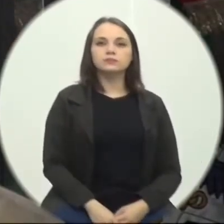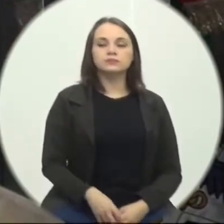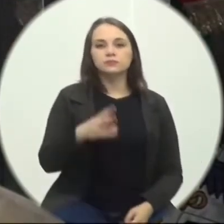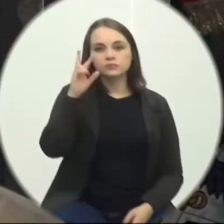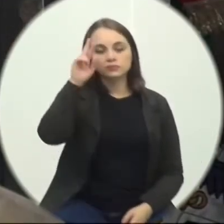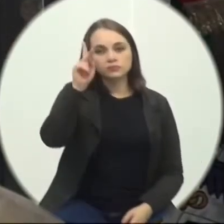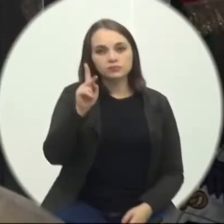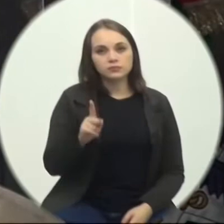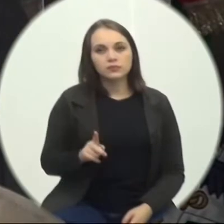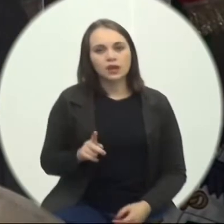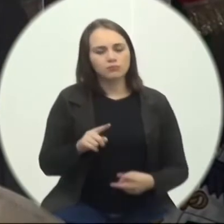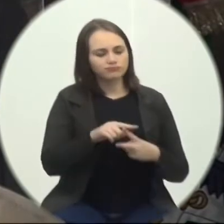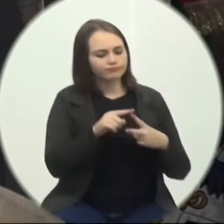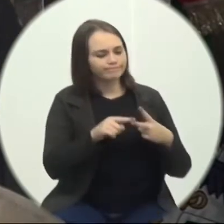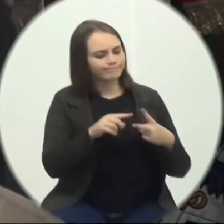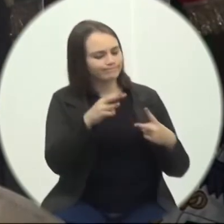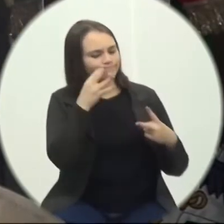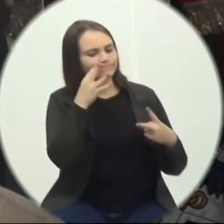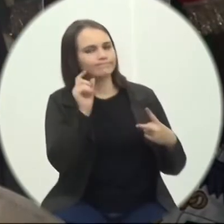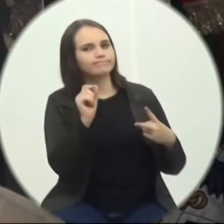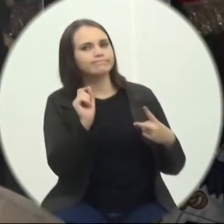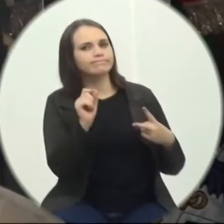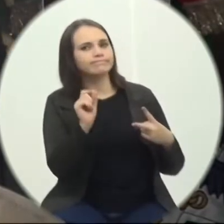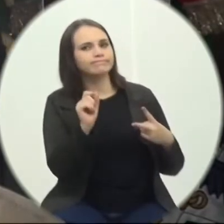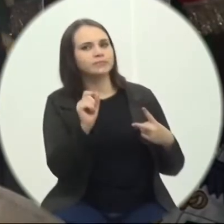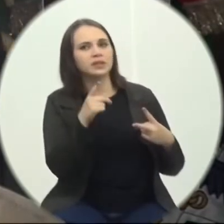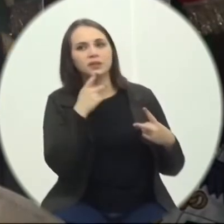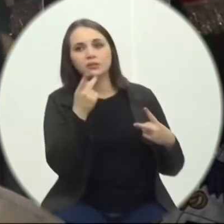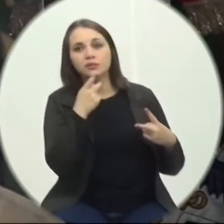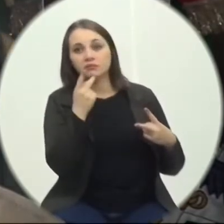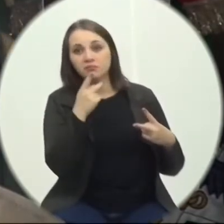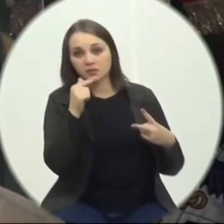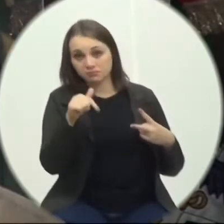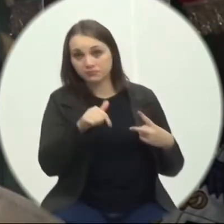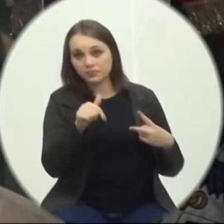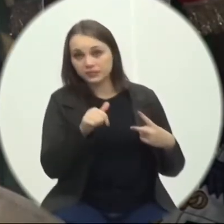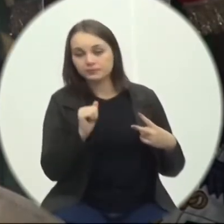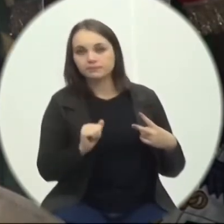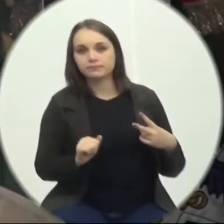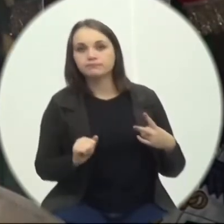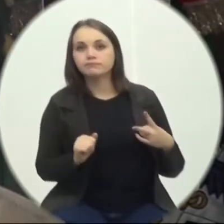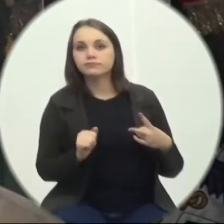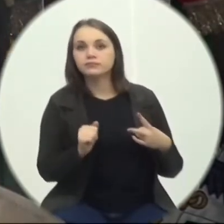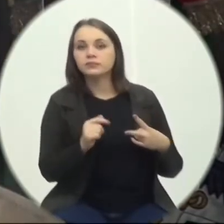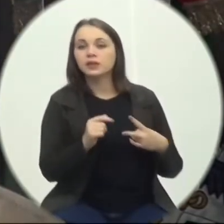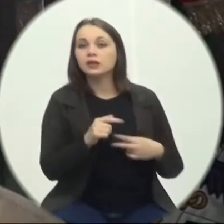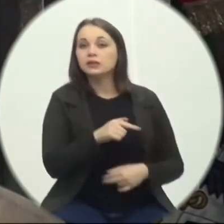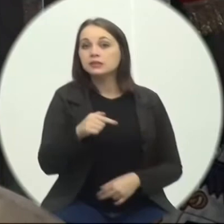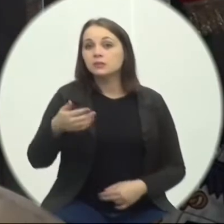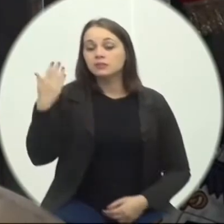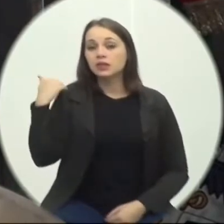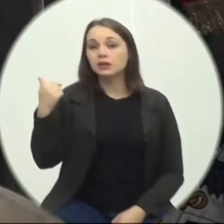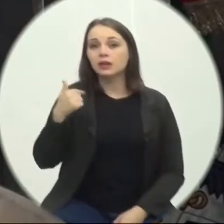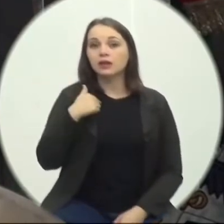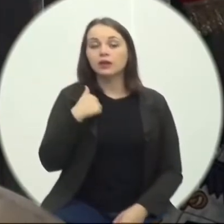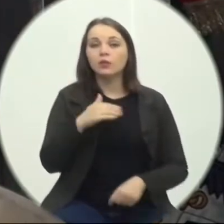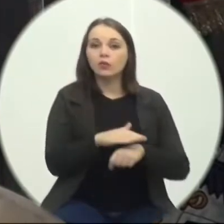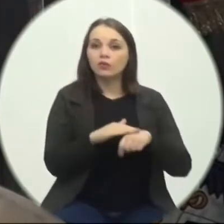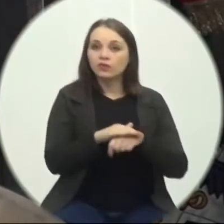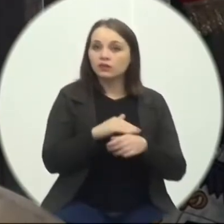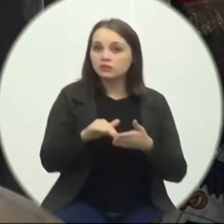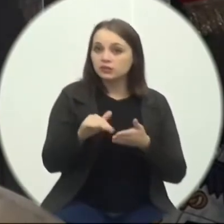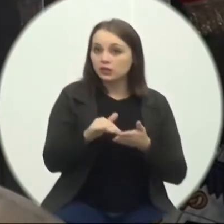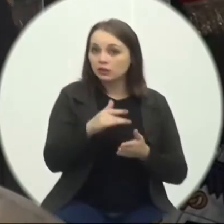Duas coisas Que me chamam A atenção Que eu faço questão De relatar Nessa tarde Semana passada Conversava com o secretário